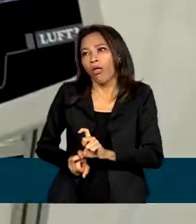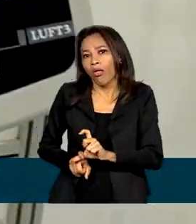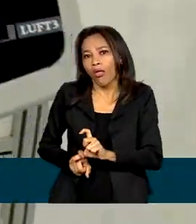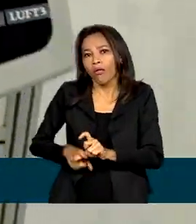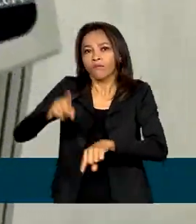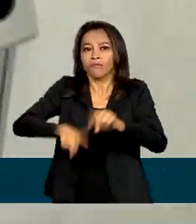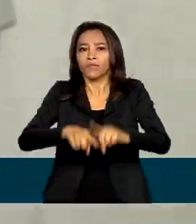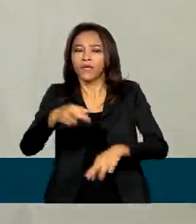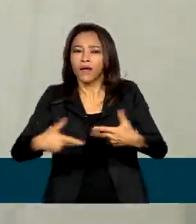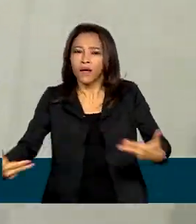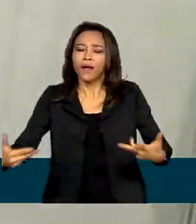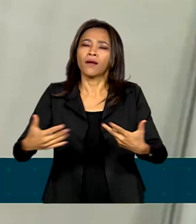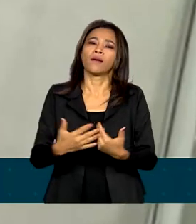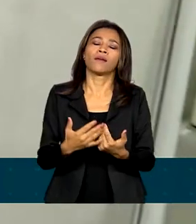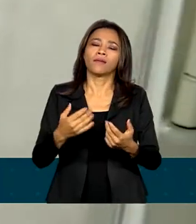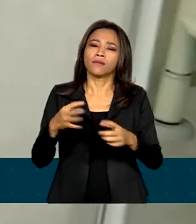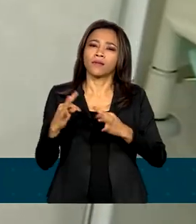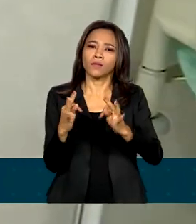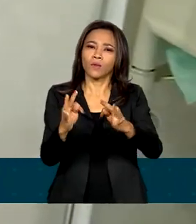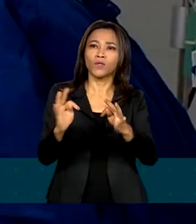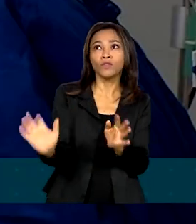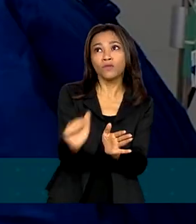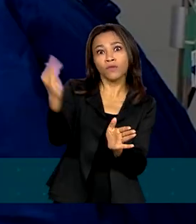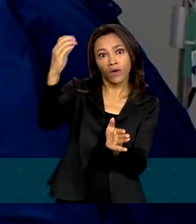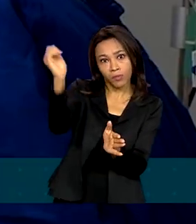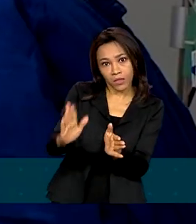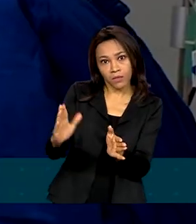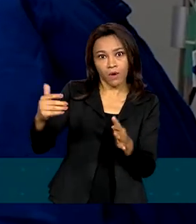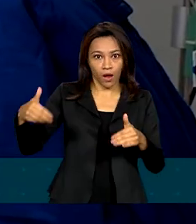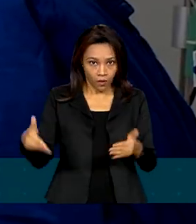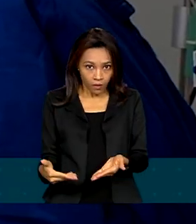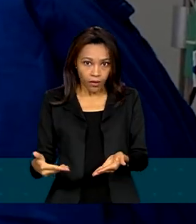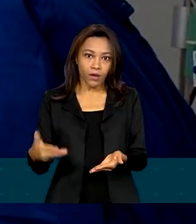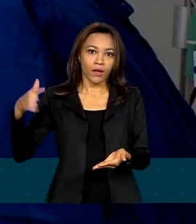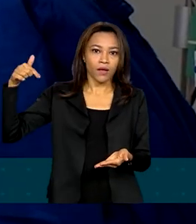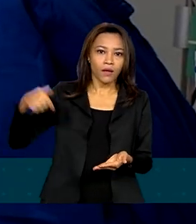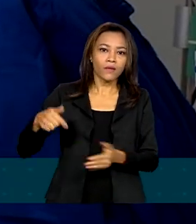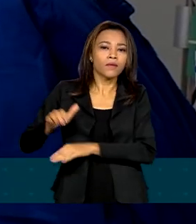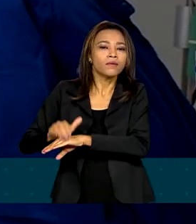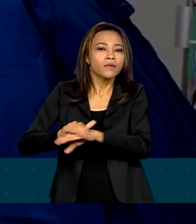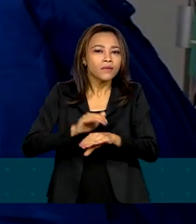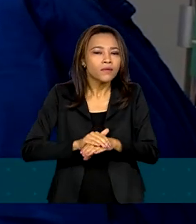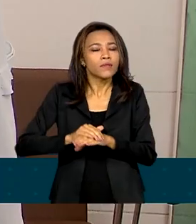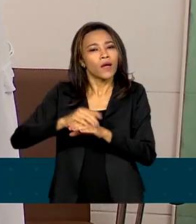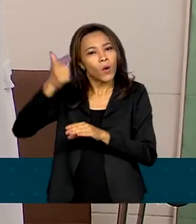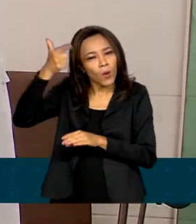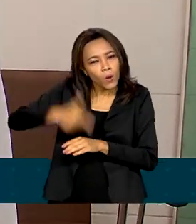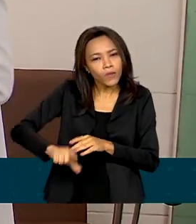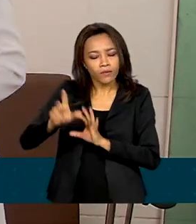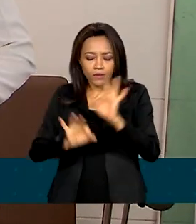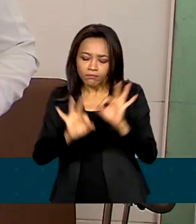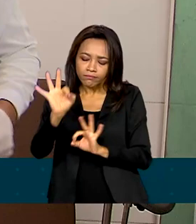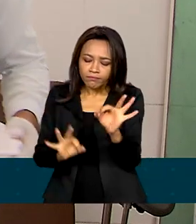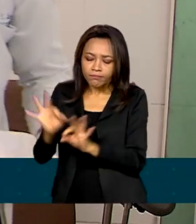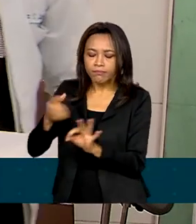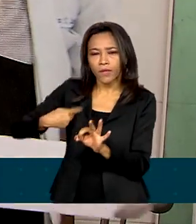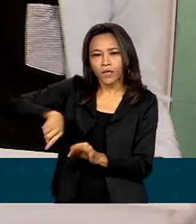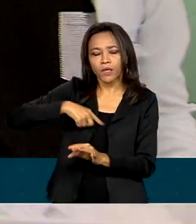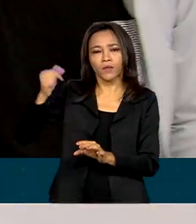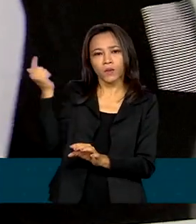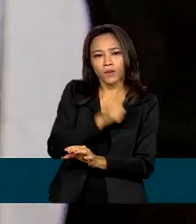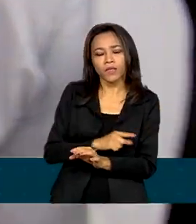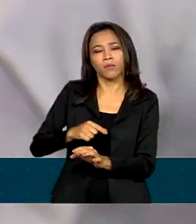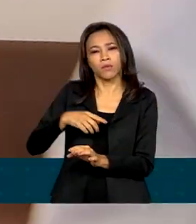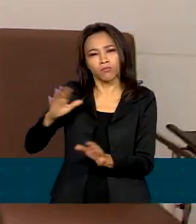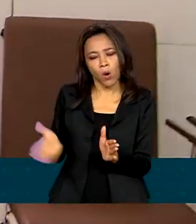equipamentos e tecnologias estrangeiros. Agora, a iniciativa está sendo recriada para que tenhamos capacidade de